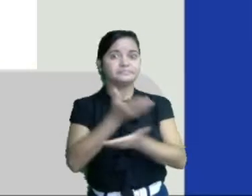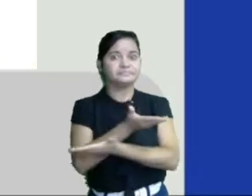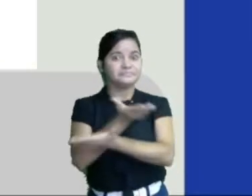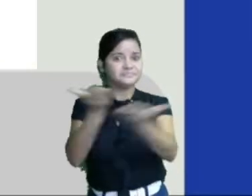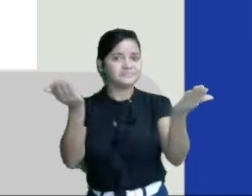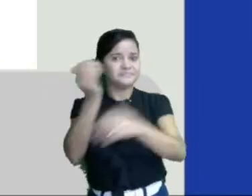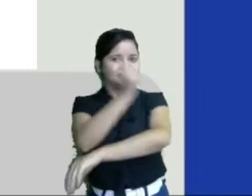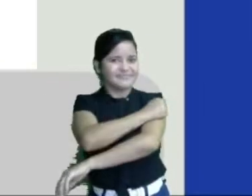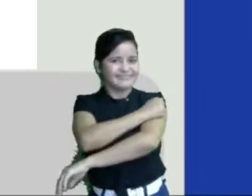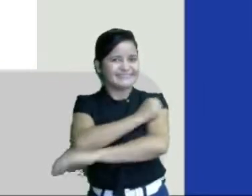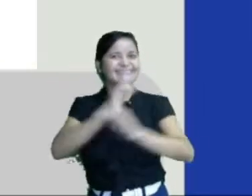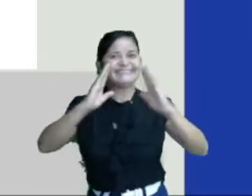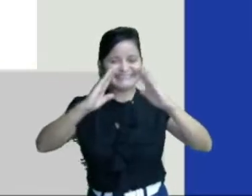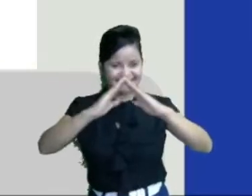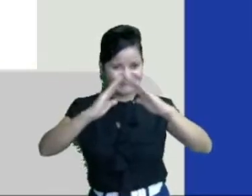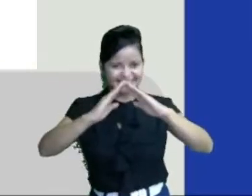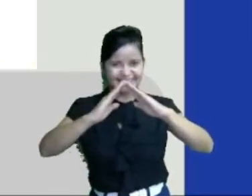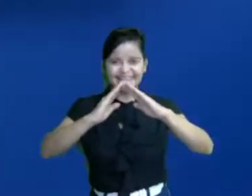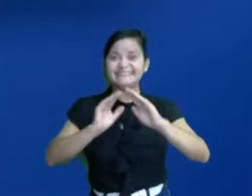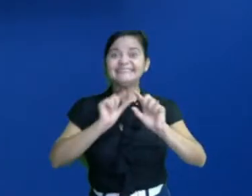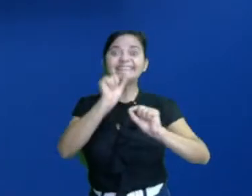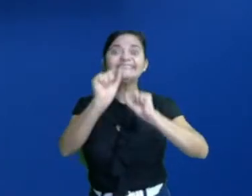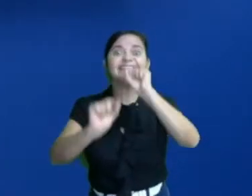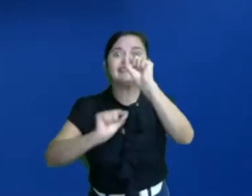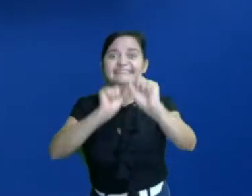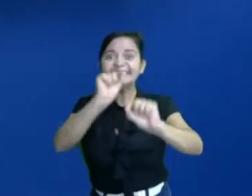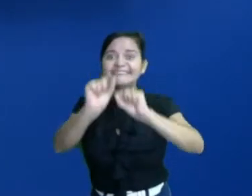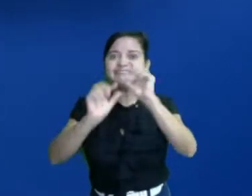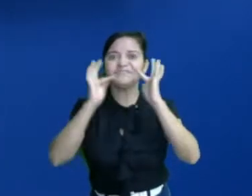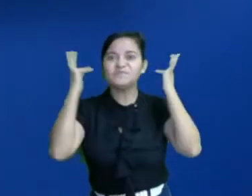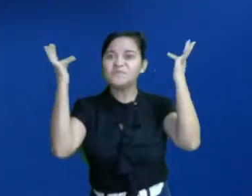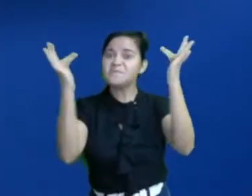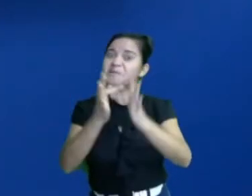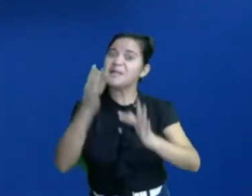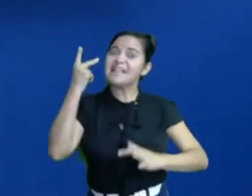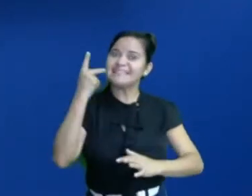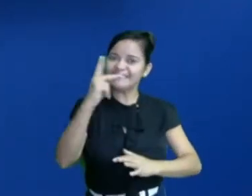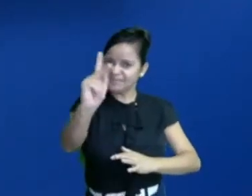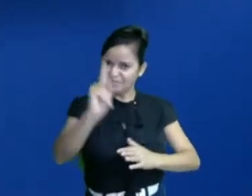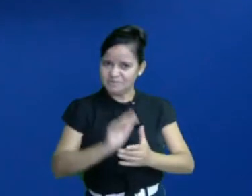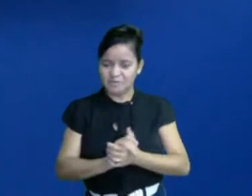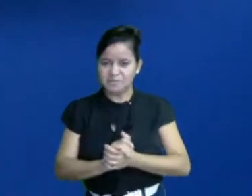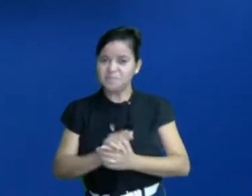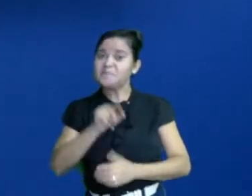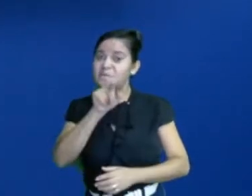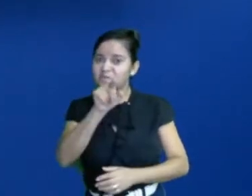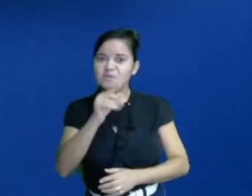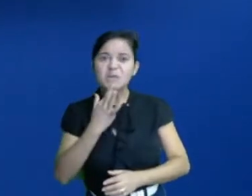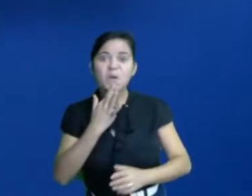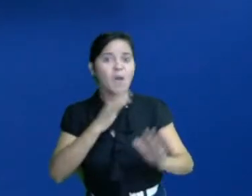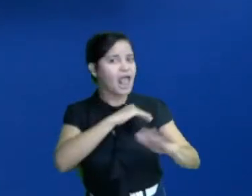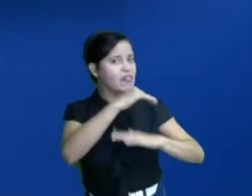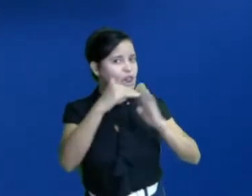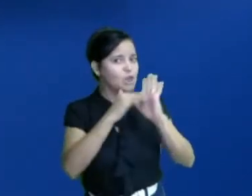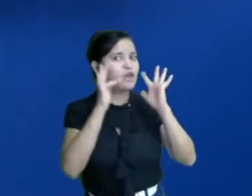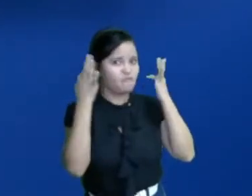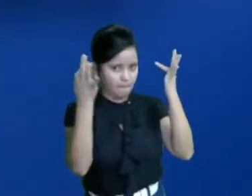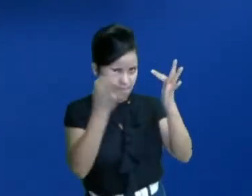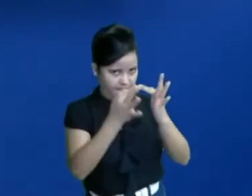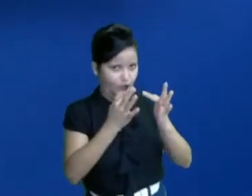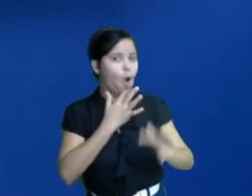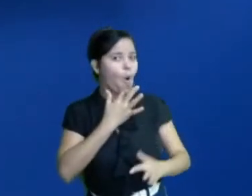aluno, aí em casa, quem faz parte da sua família? Você conhece todas as pessoas da sua família?